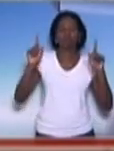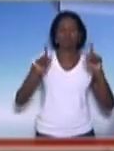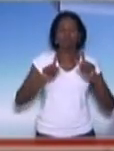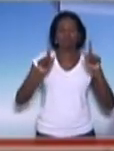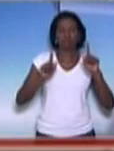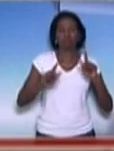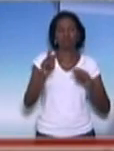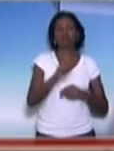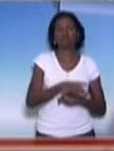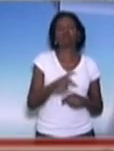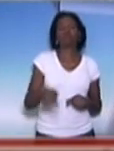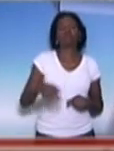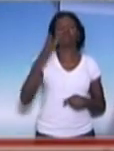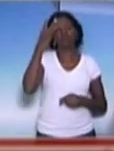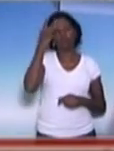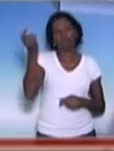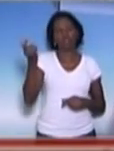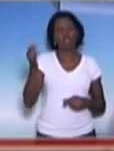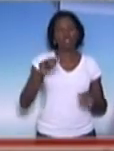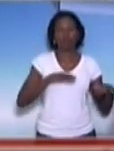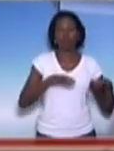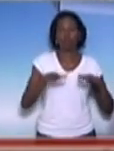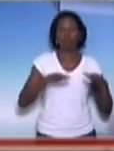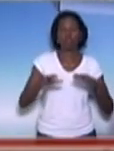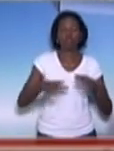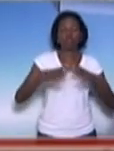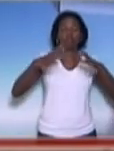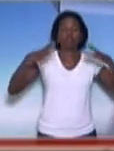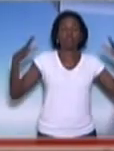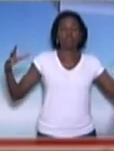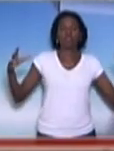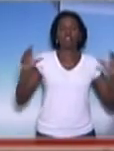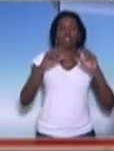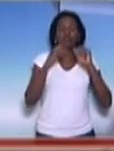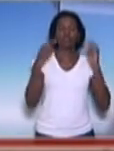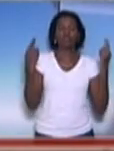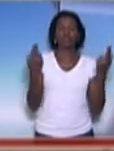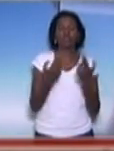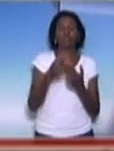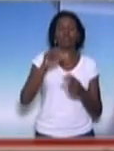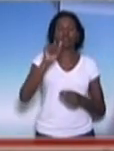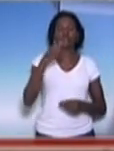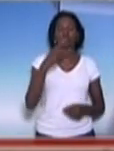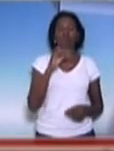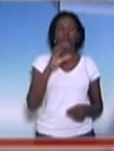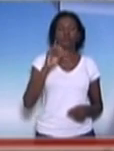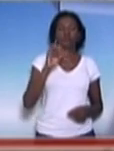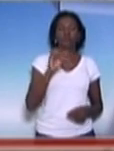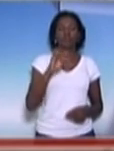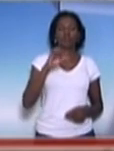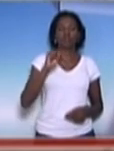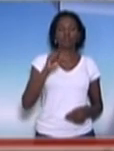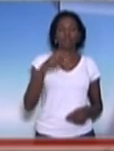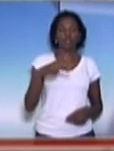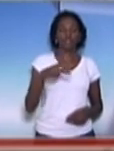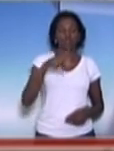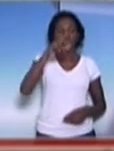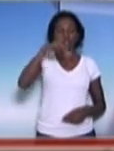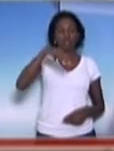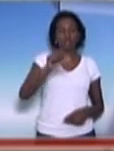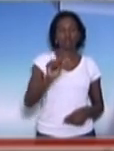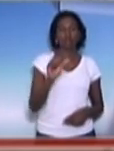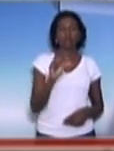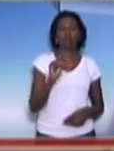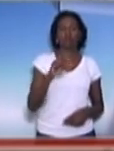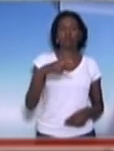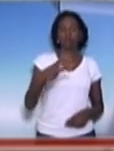Amanhã haverá uma grande manifestação, uma grande assembleia da POSP, no vão livre do MASP. Nós